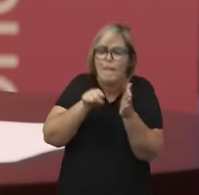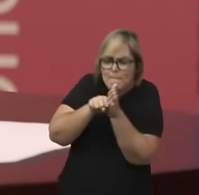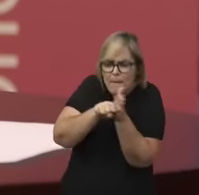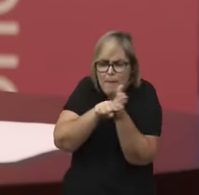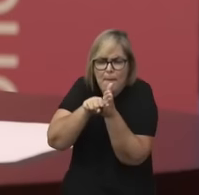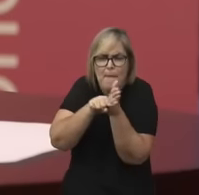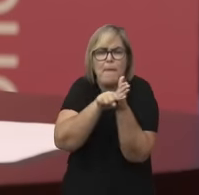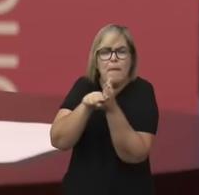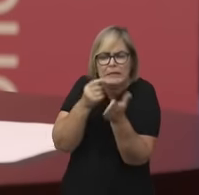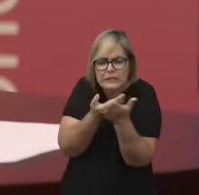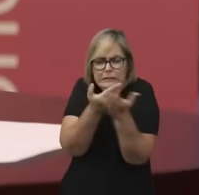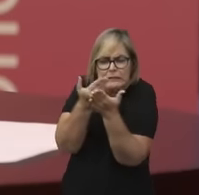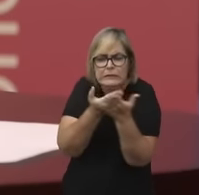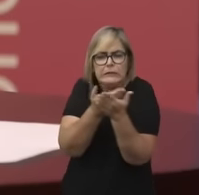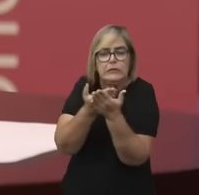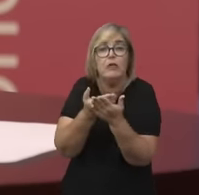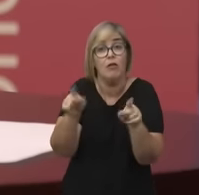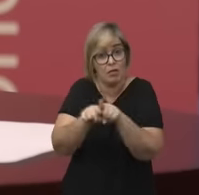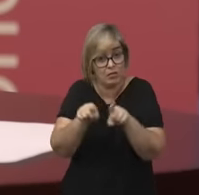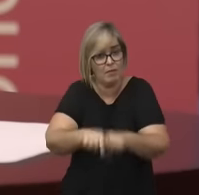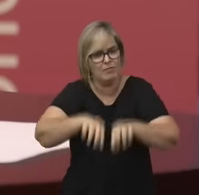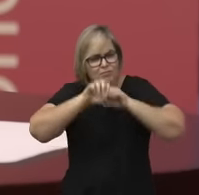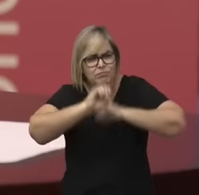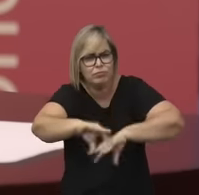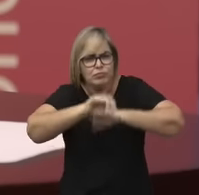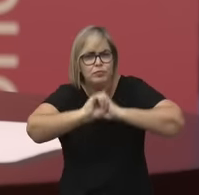ensinar essas obras.